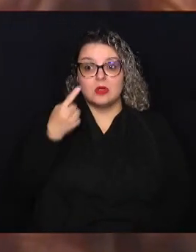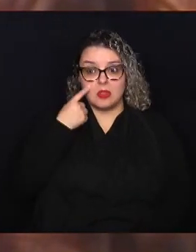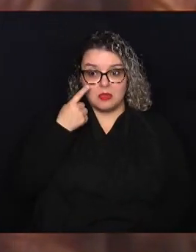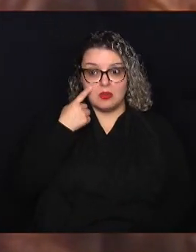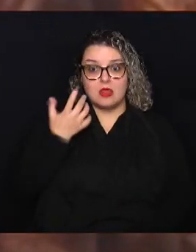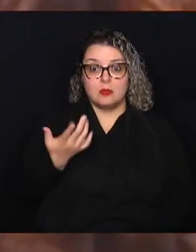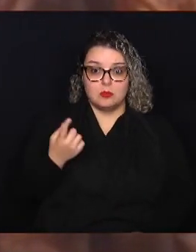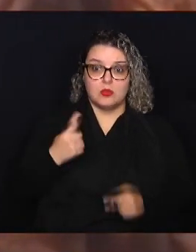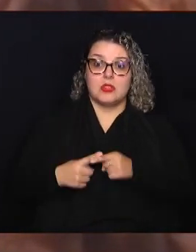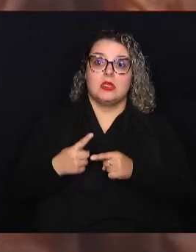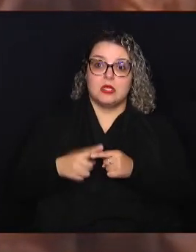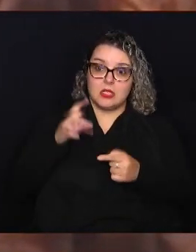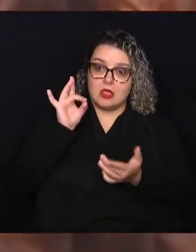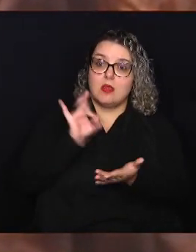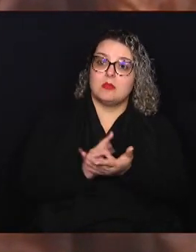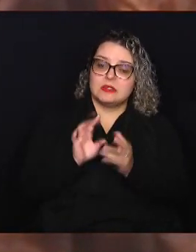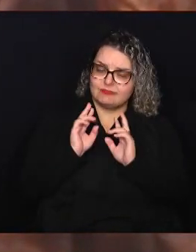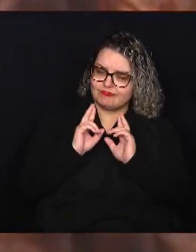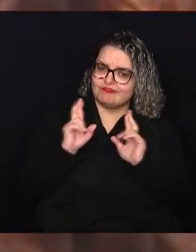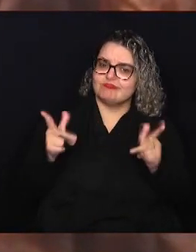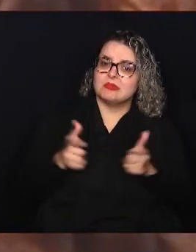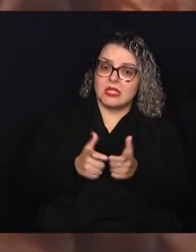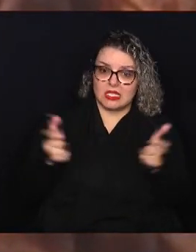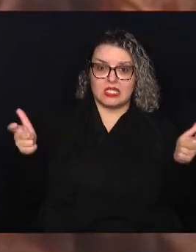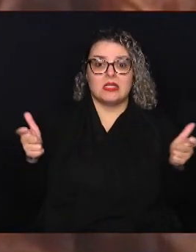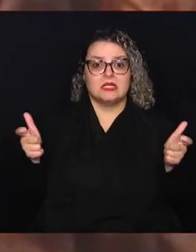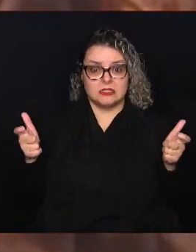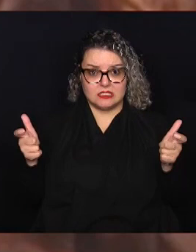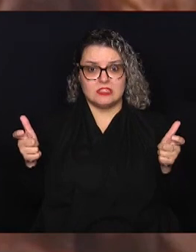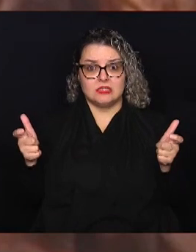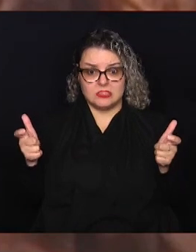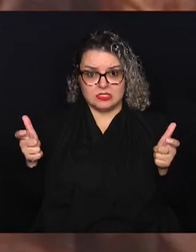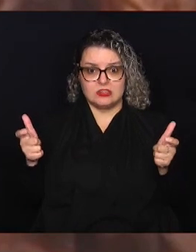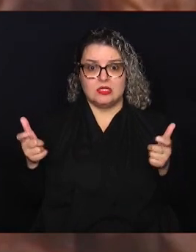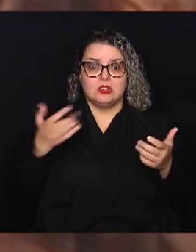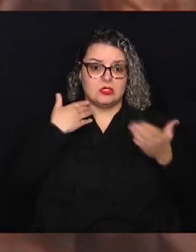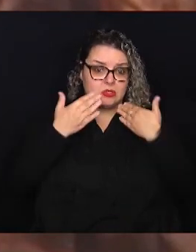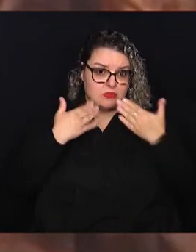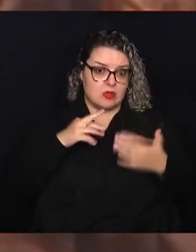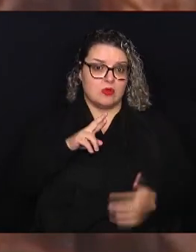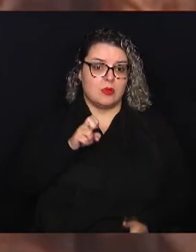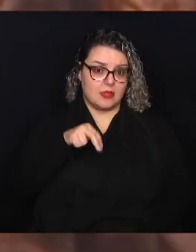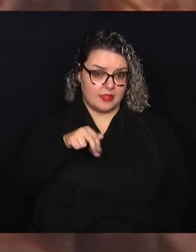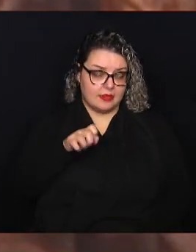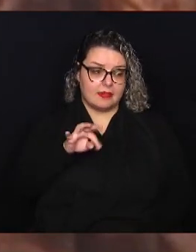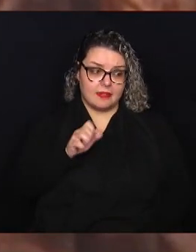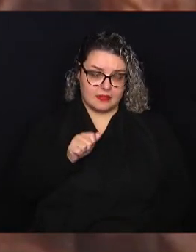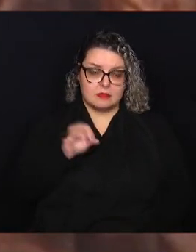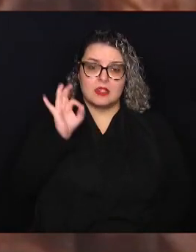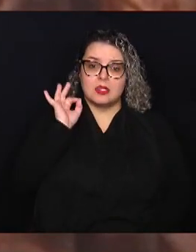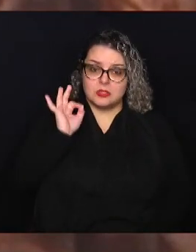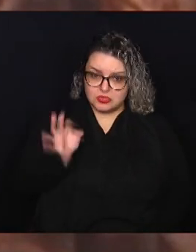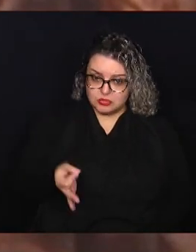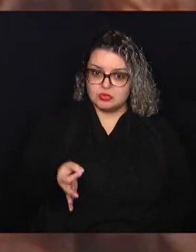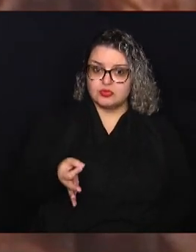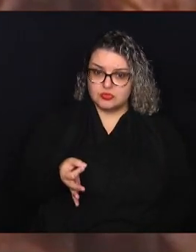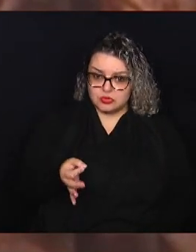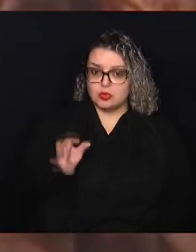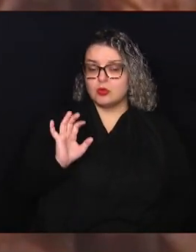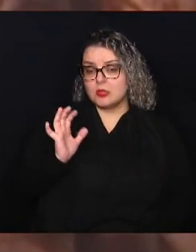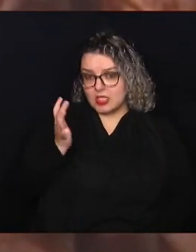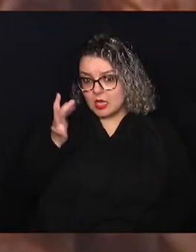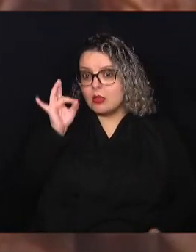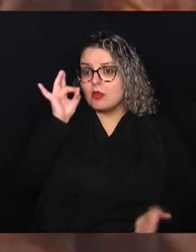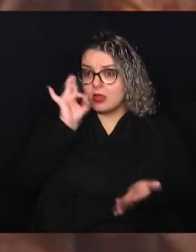porque realmente a diferença é muito grande. Eu estava conversando com a Renata e justamente isso é isso que acontece